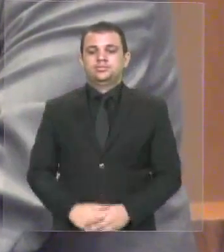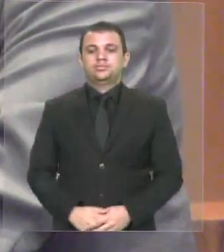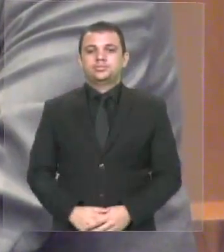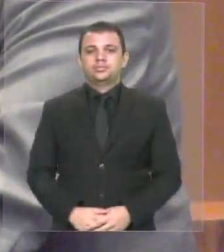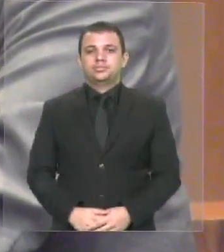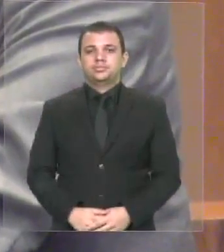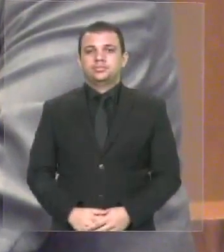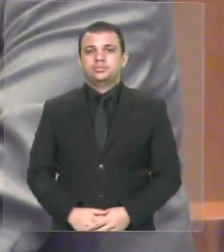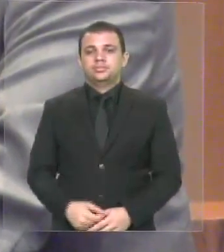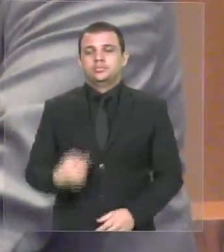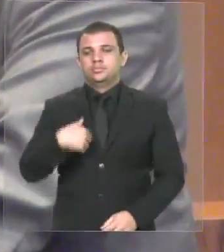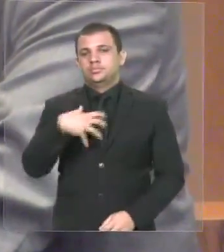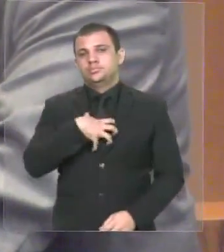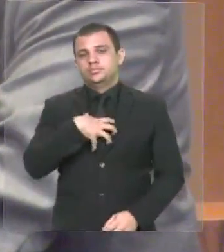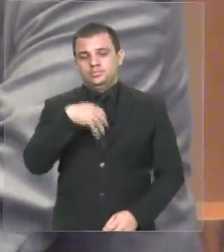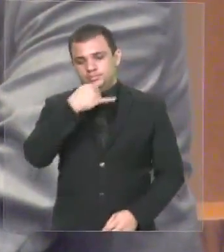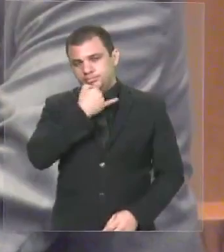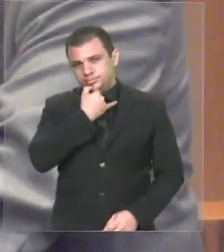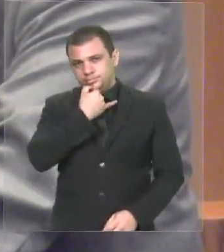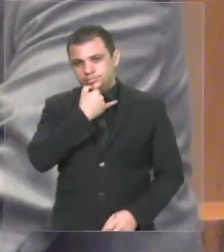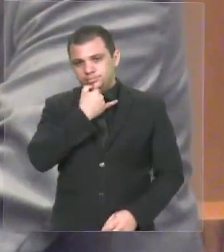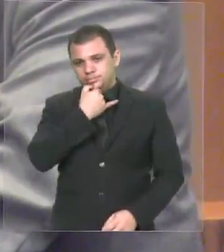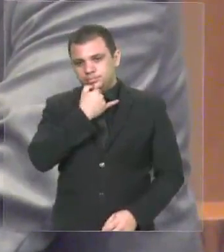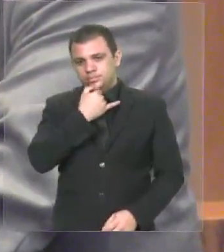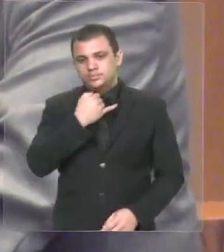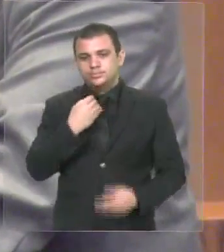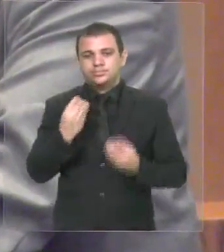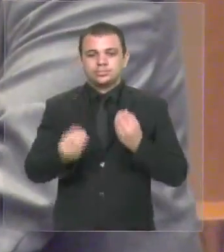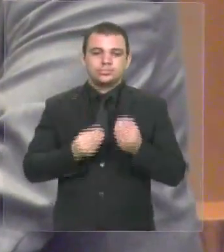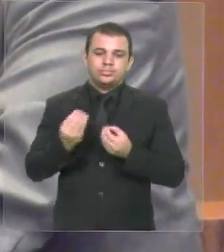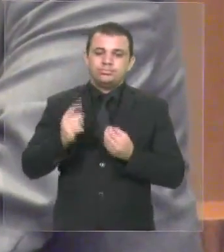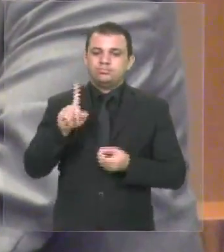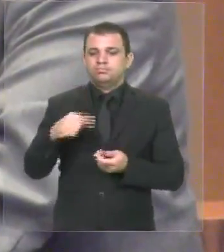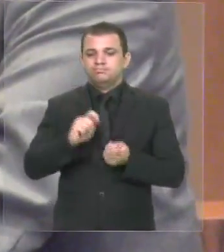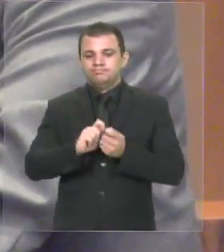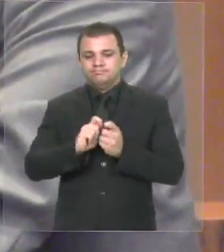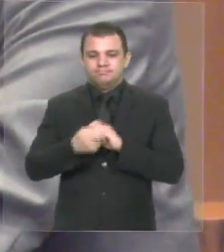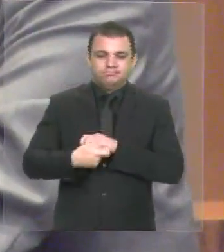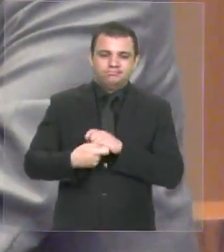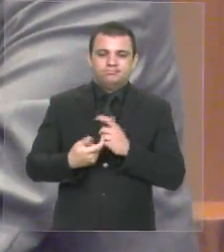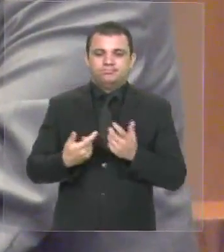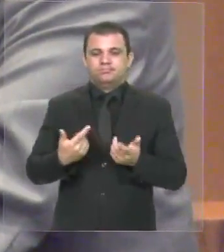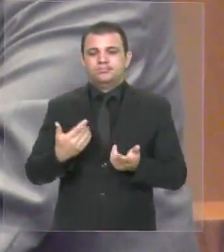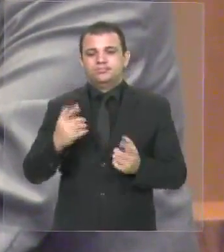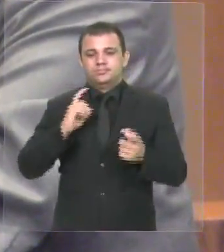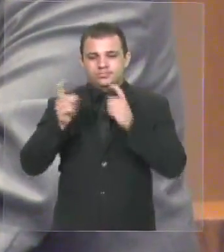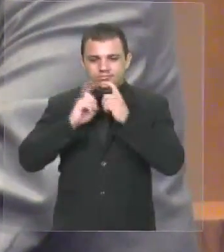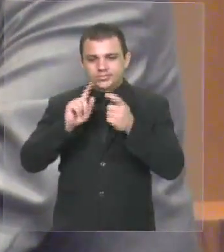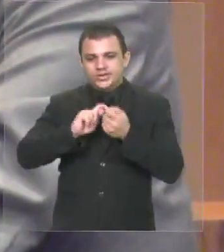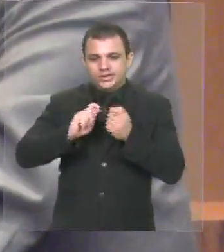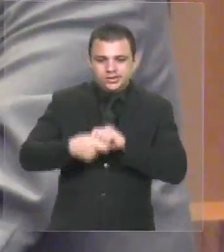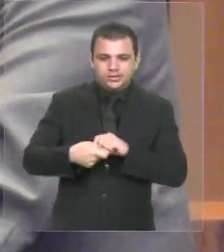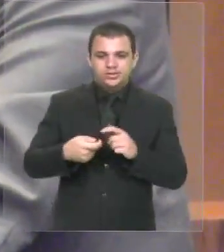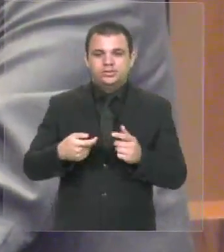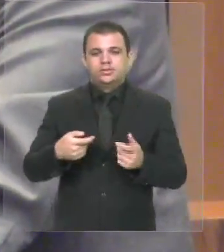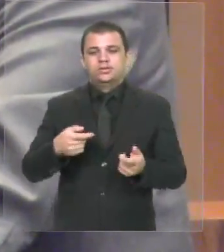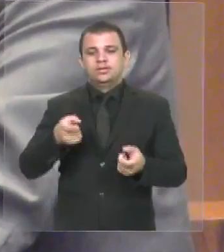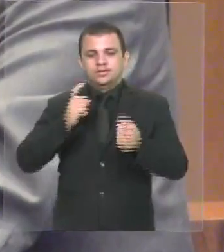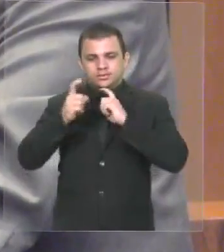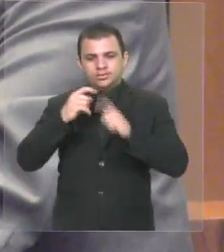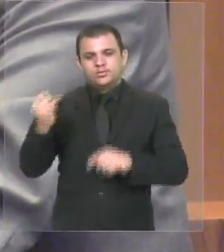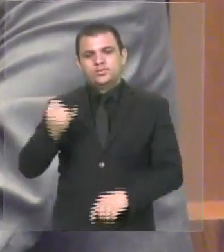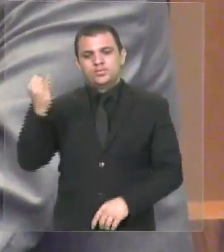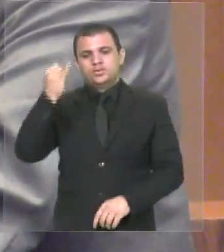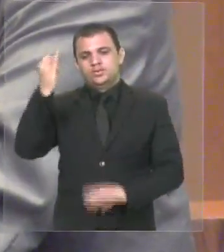Eu lamento nós distorcermos a discussão tão importante de um